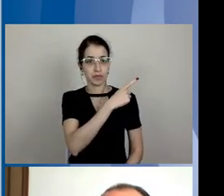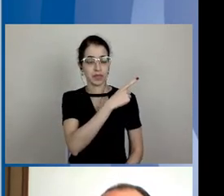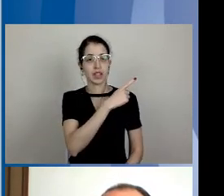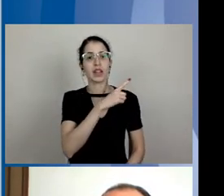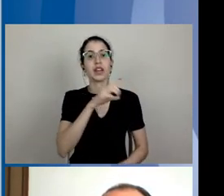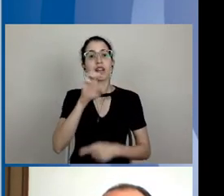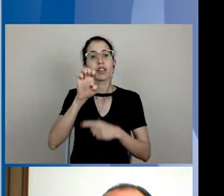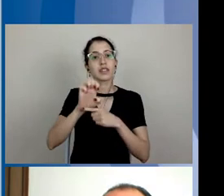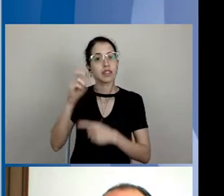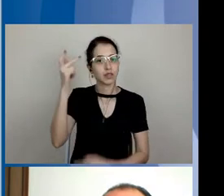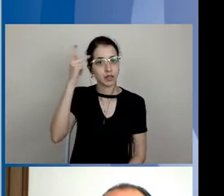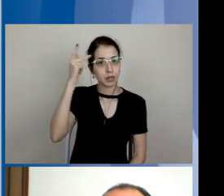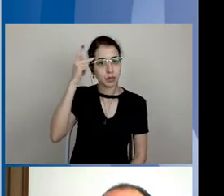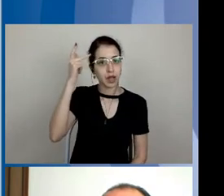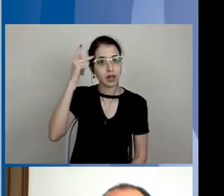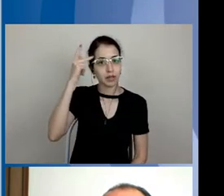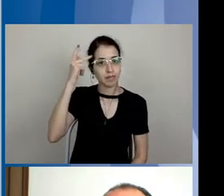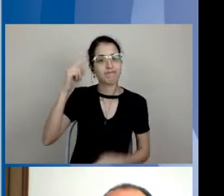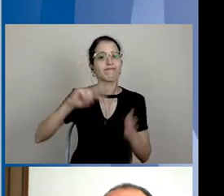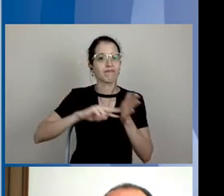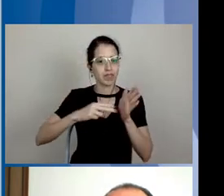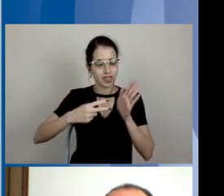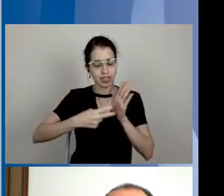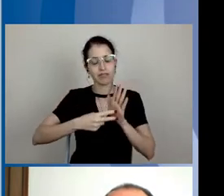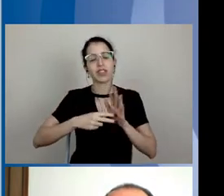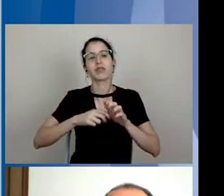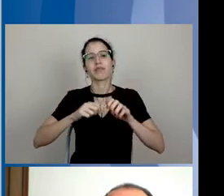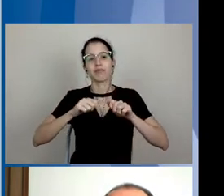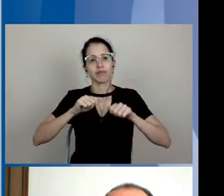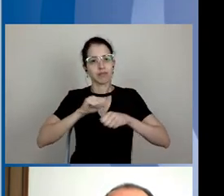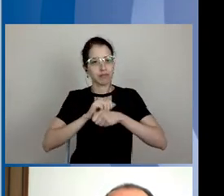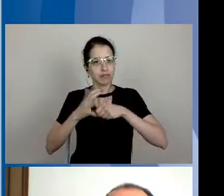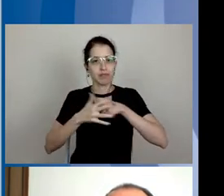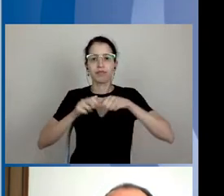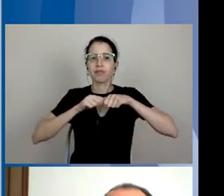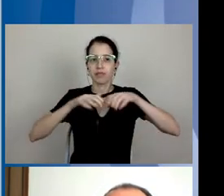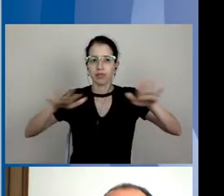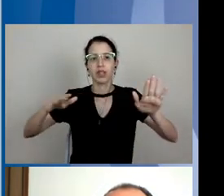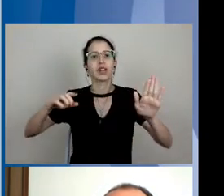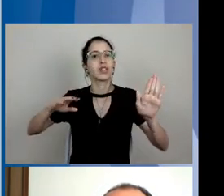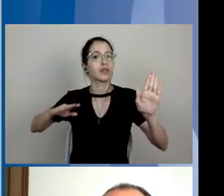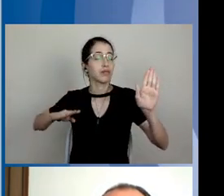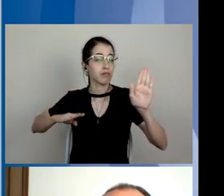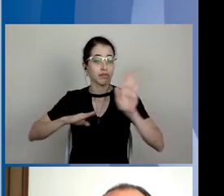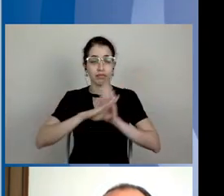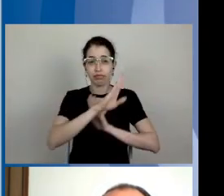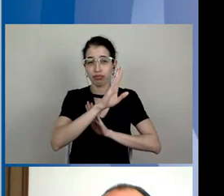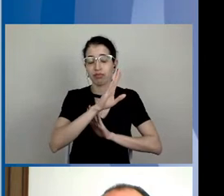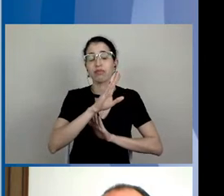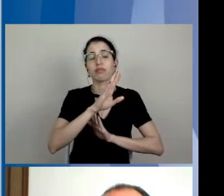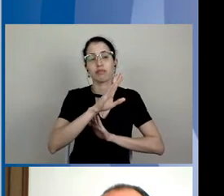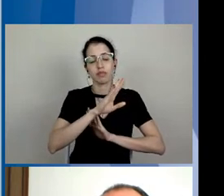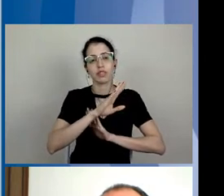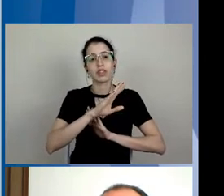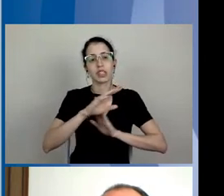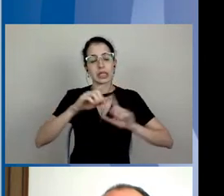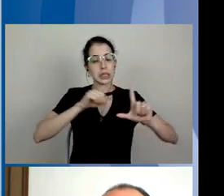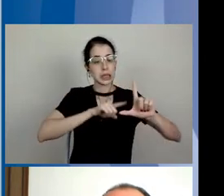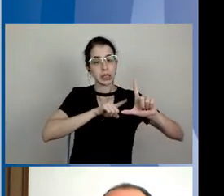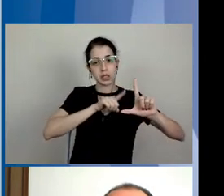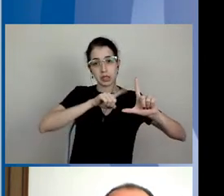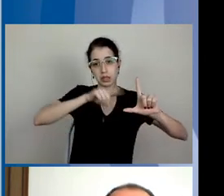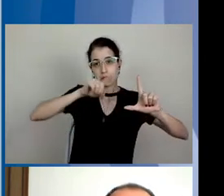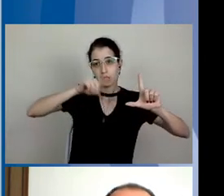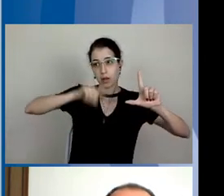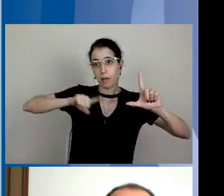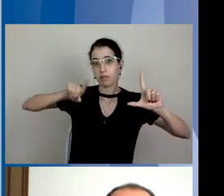mostra um crescimento recente da pandemia, né? Já atingindo níveis muito próximos dos níveis mais altos que nós tivemos no ano passado.